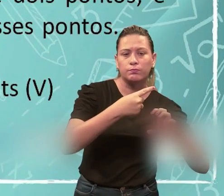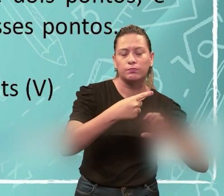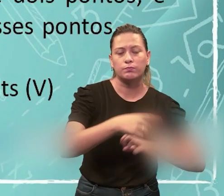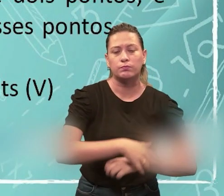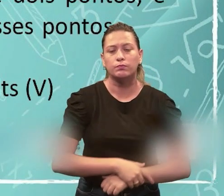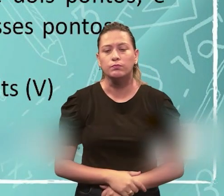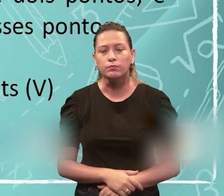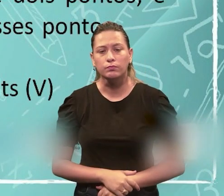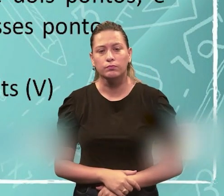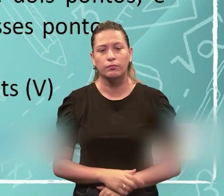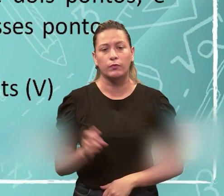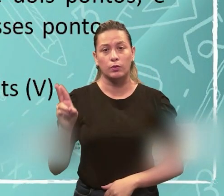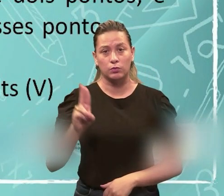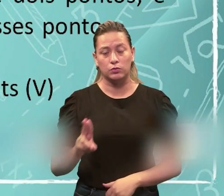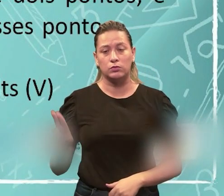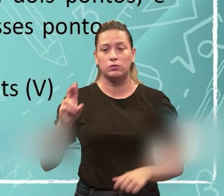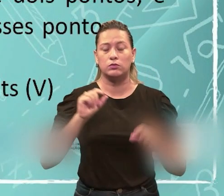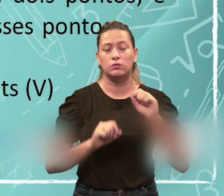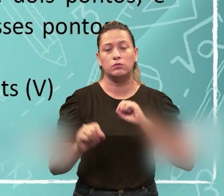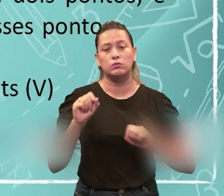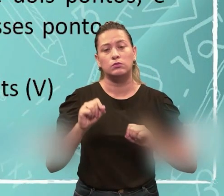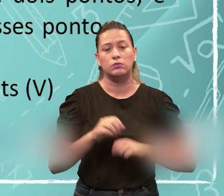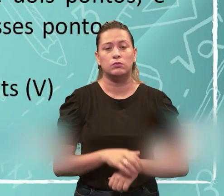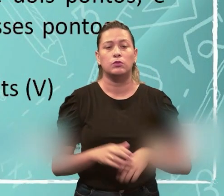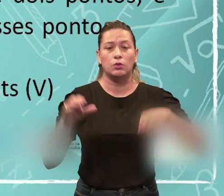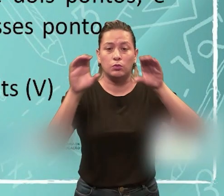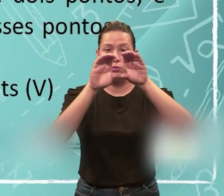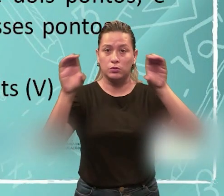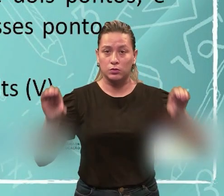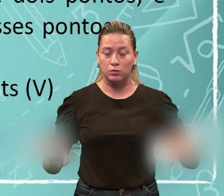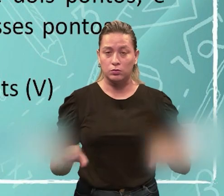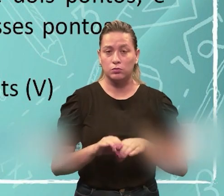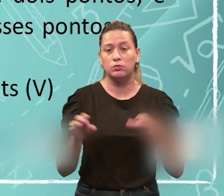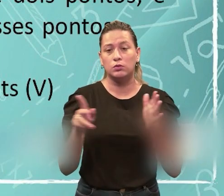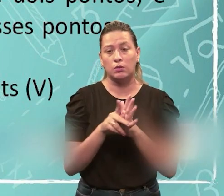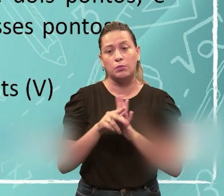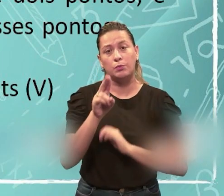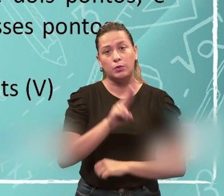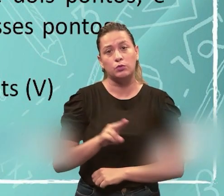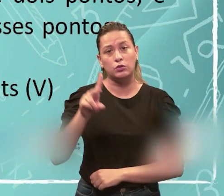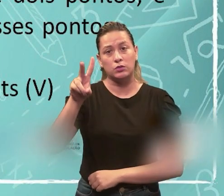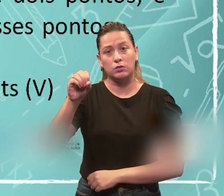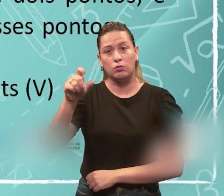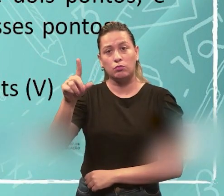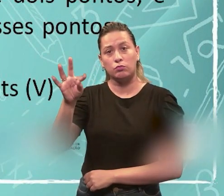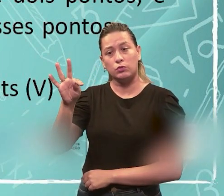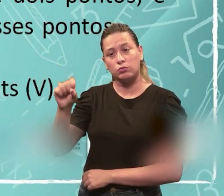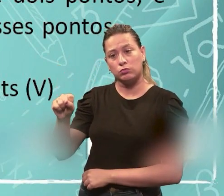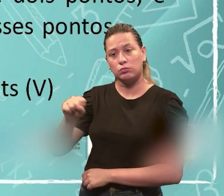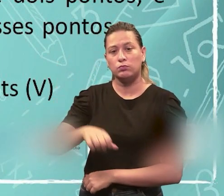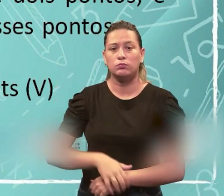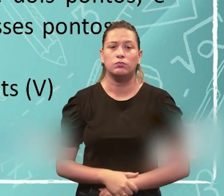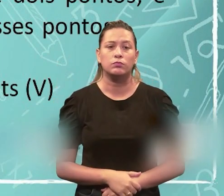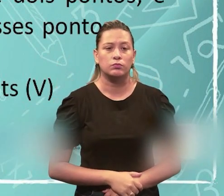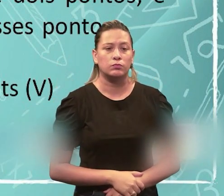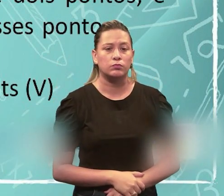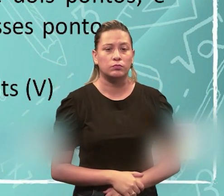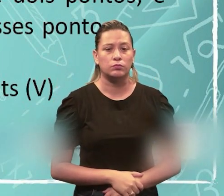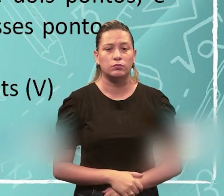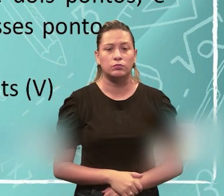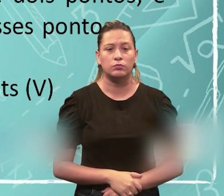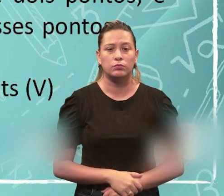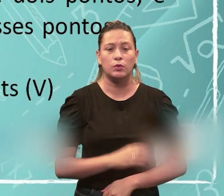tá? Através de um elemento de circuito, né, que é medido em volts. E para que uma corrente elétrica